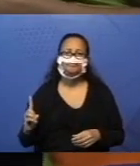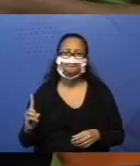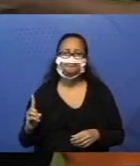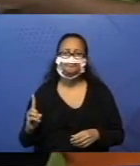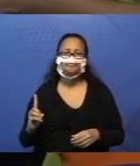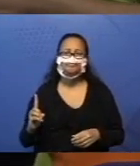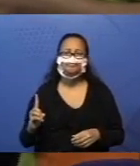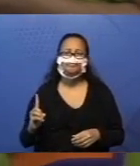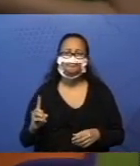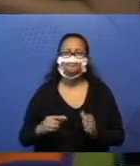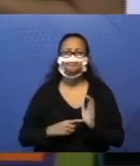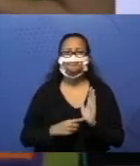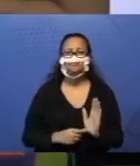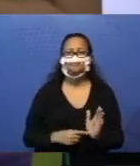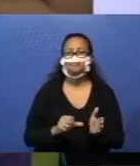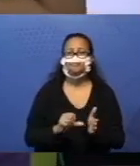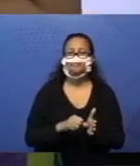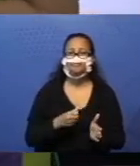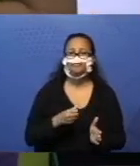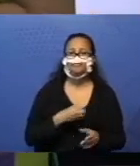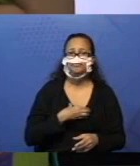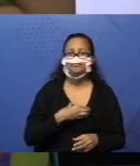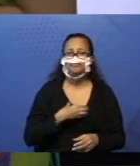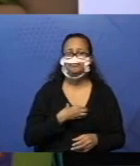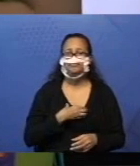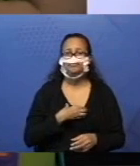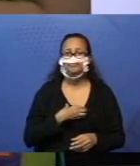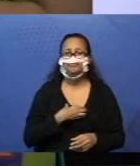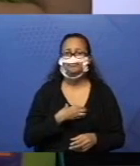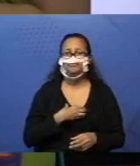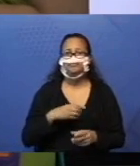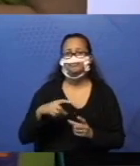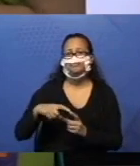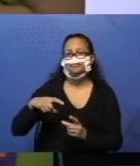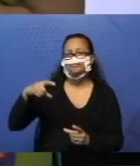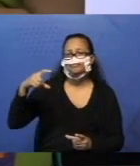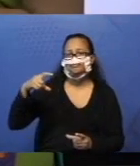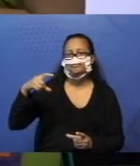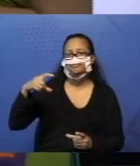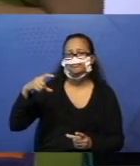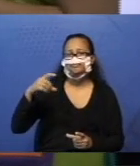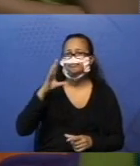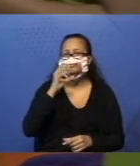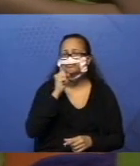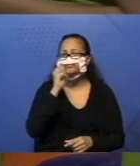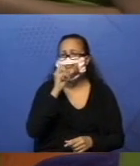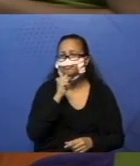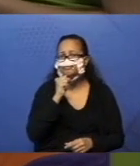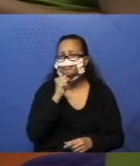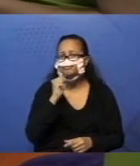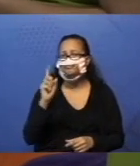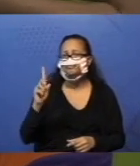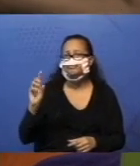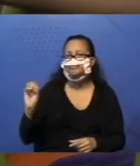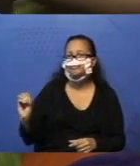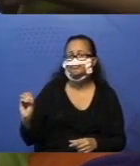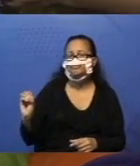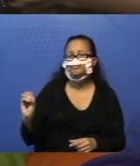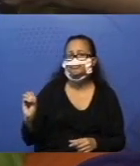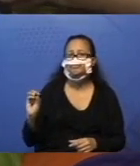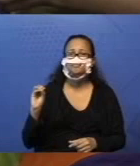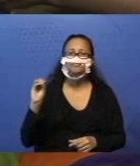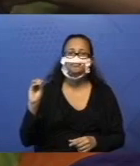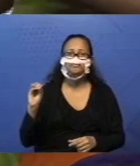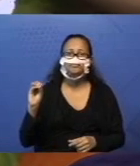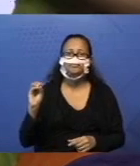para nós. Então, ela pegou a barrinha laranja, que vale 10, lembra? E colocou ela aqui. Então,